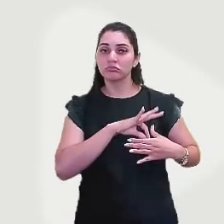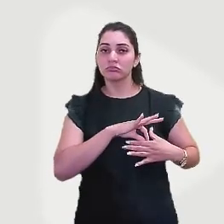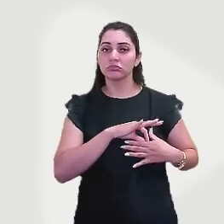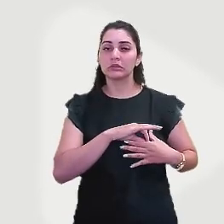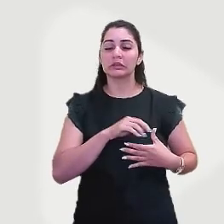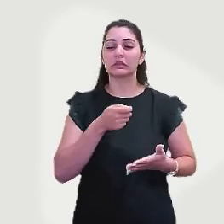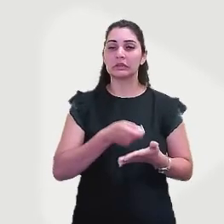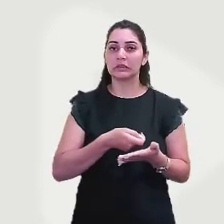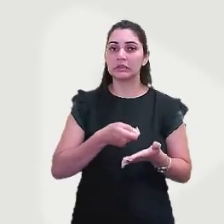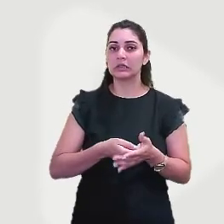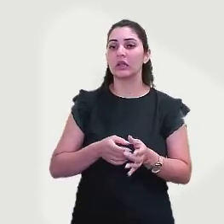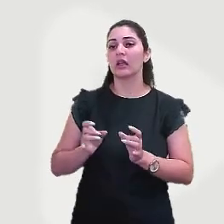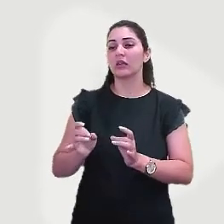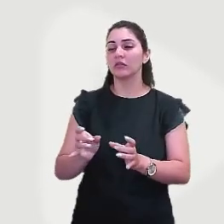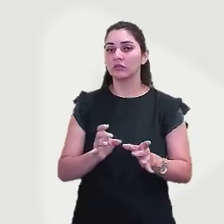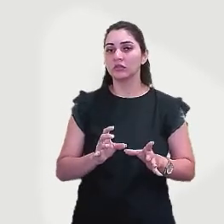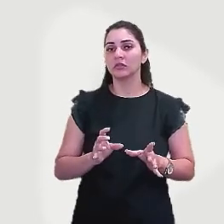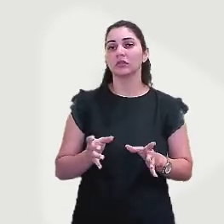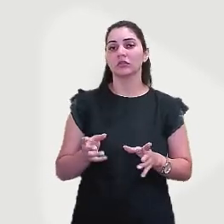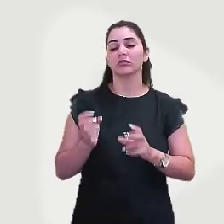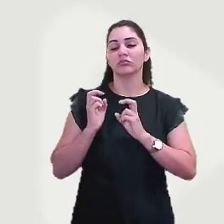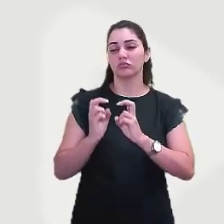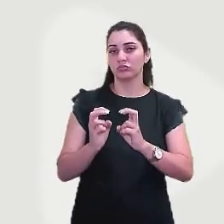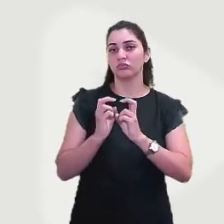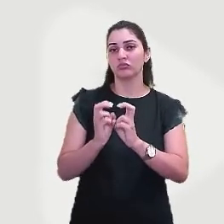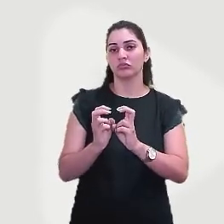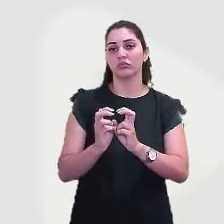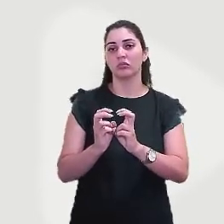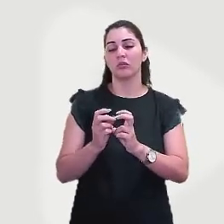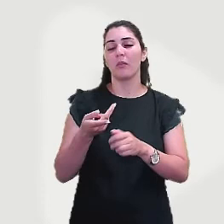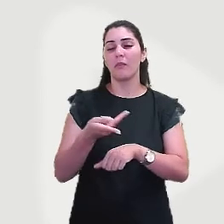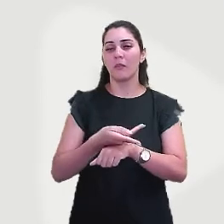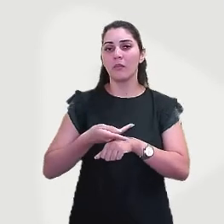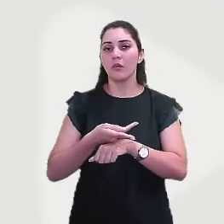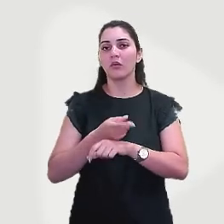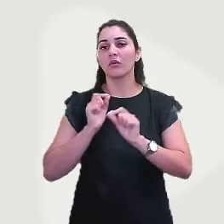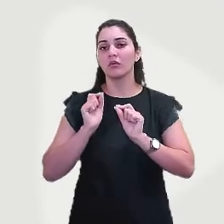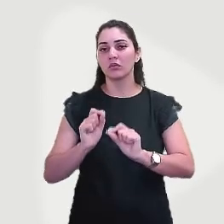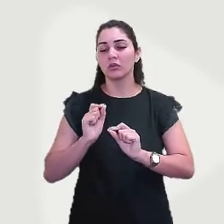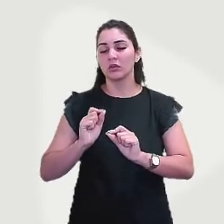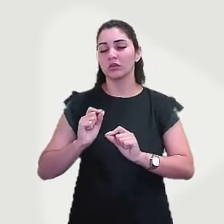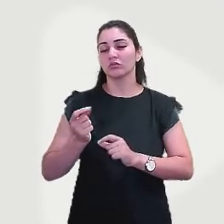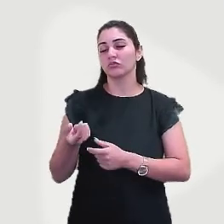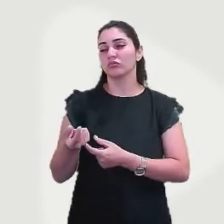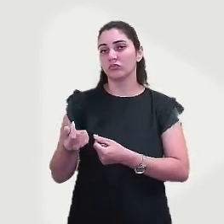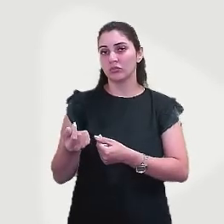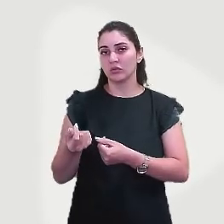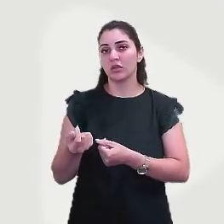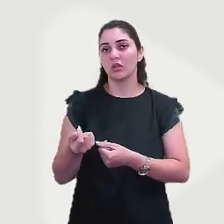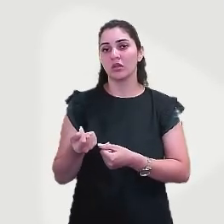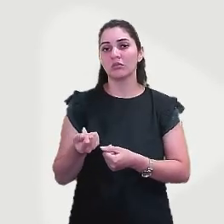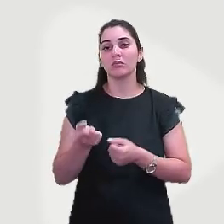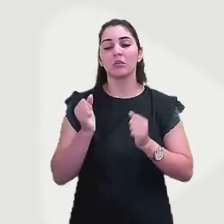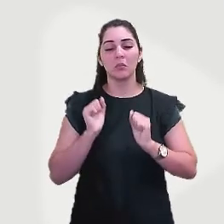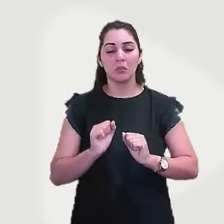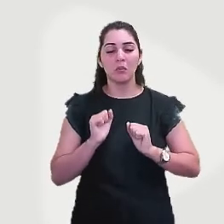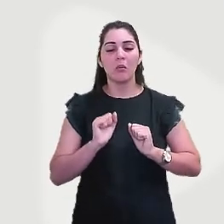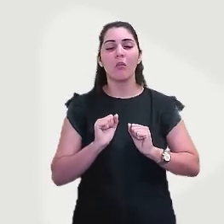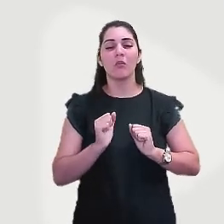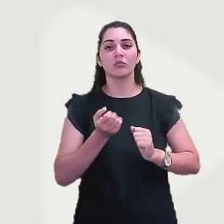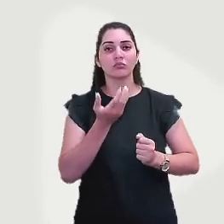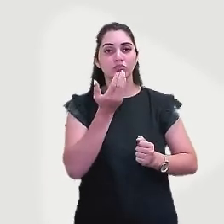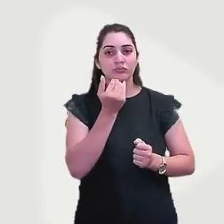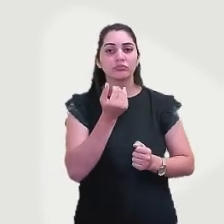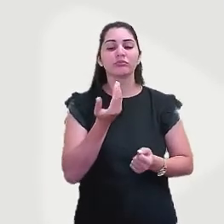vender de tudo, se vendem de tudo, no metrô, em busca de um trocado para poder colocar o pão na mesa, né?